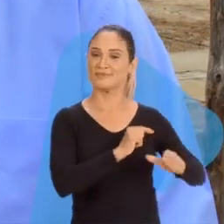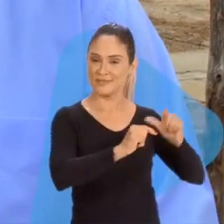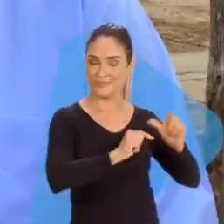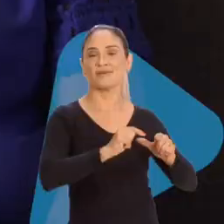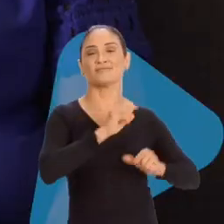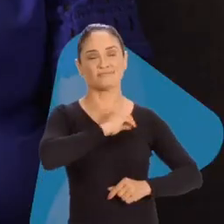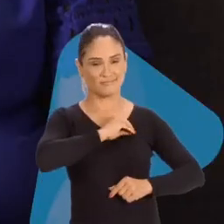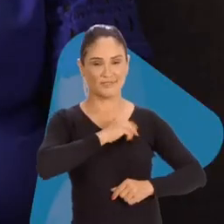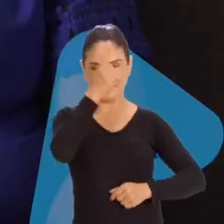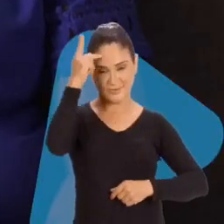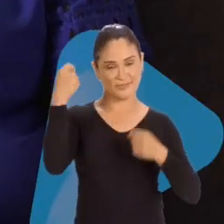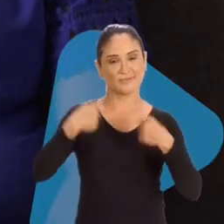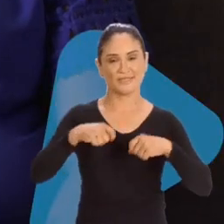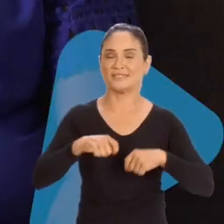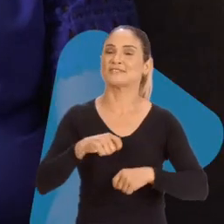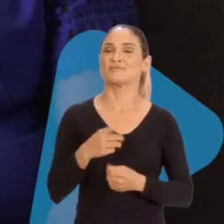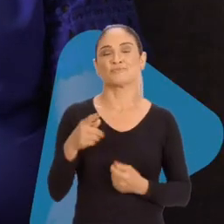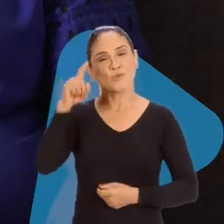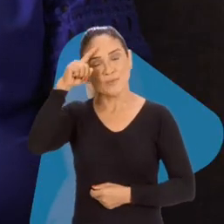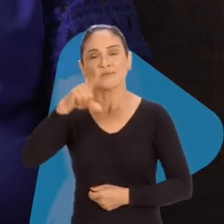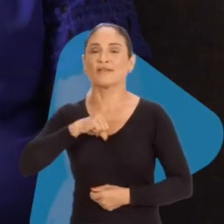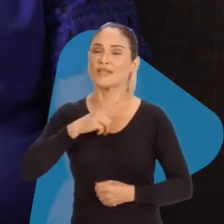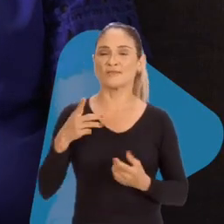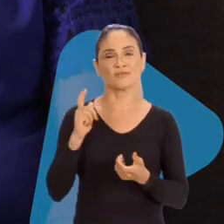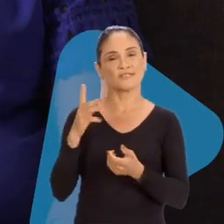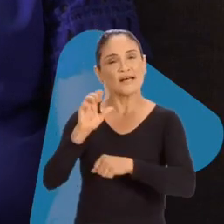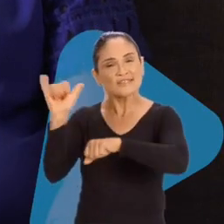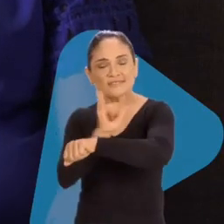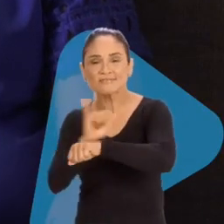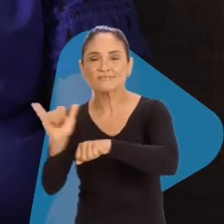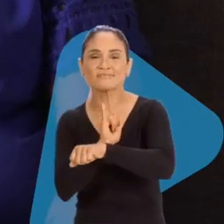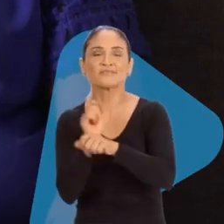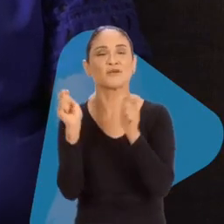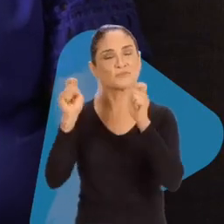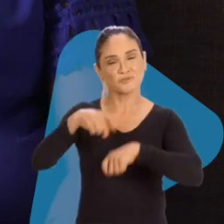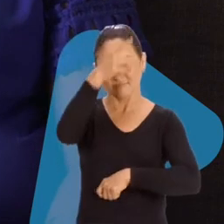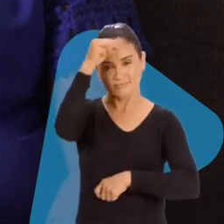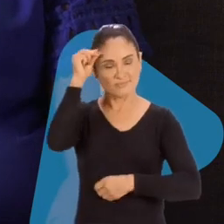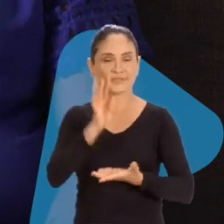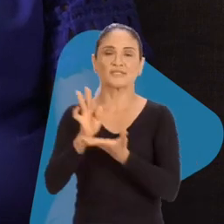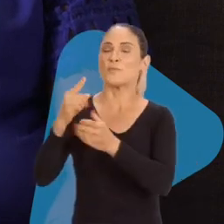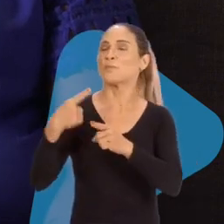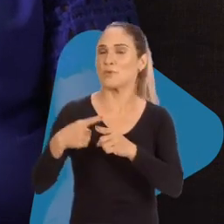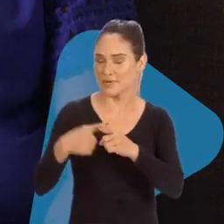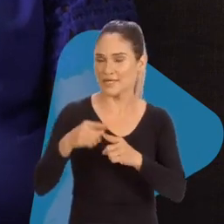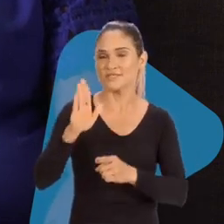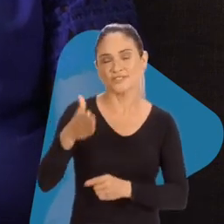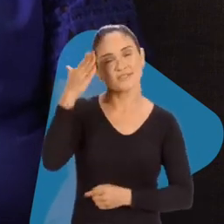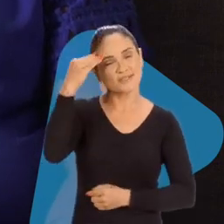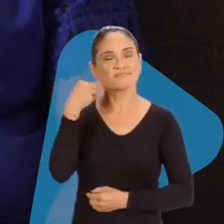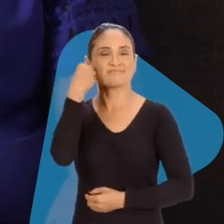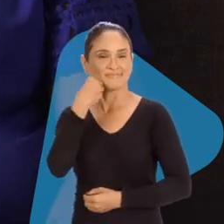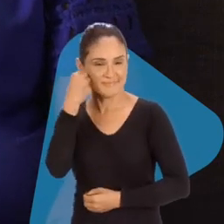e renda para quem precisa. O professor Kleber tem todas as ferramentas para ser um ótimo administrador para a Terezinha. Primeiro porque ele já sabe